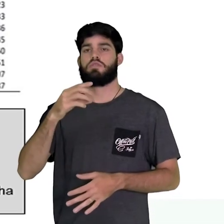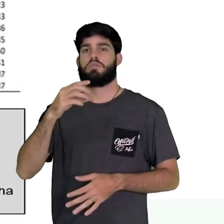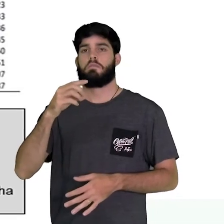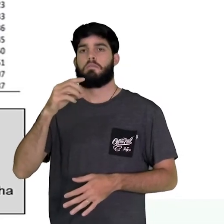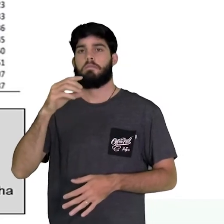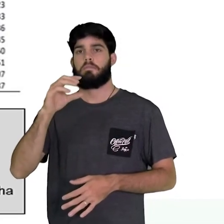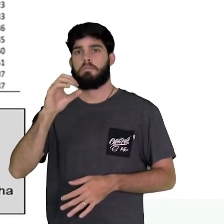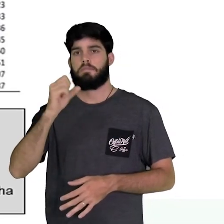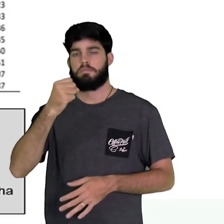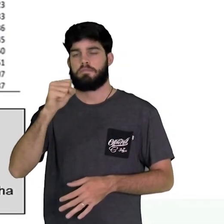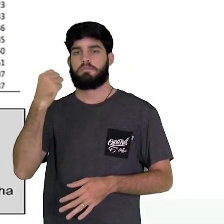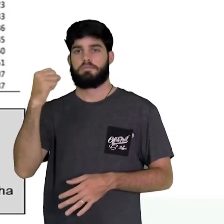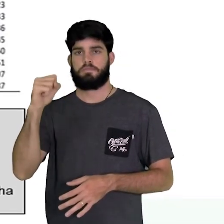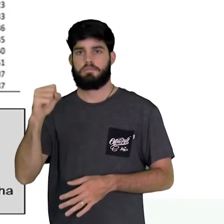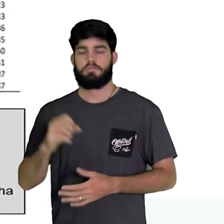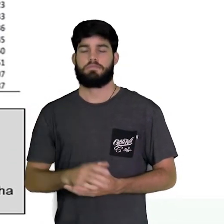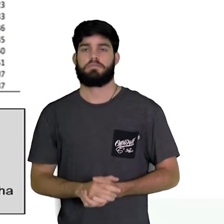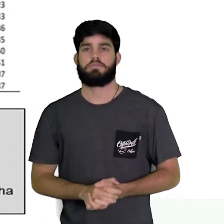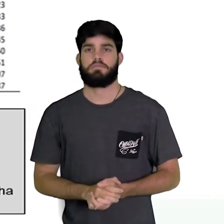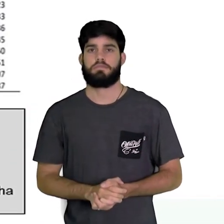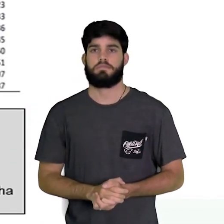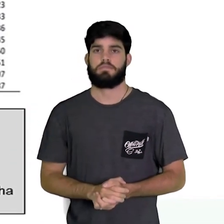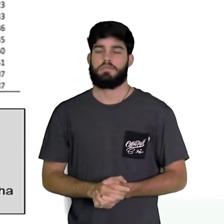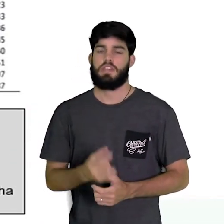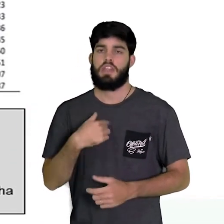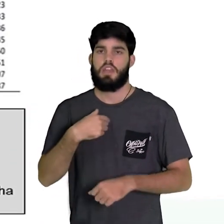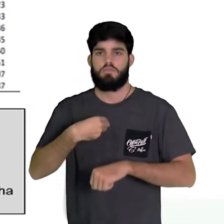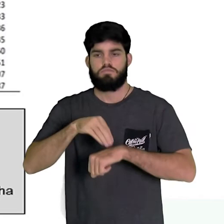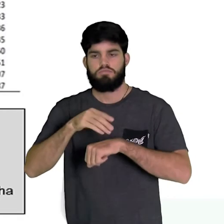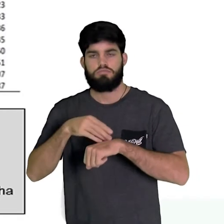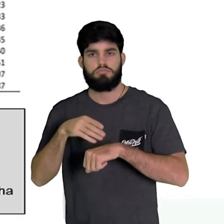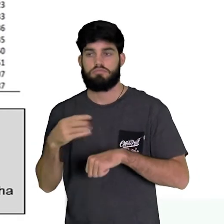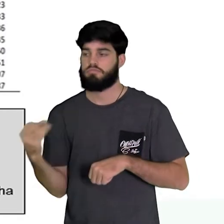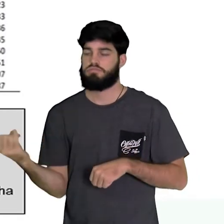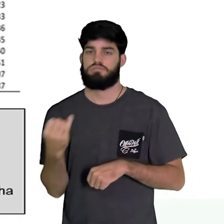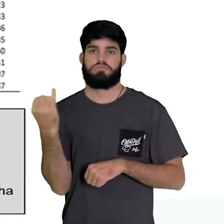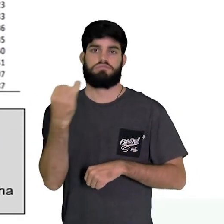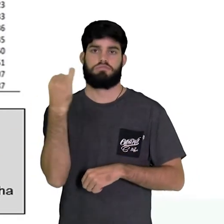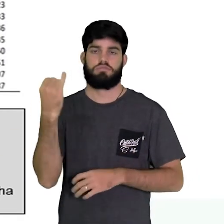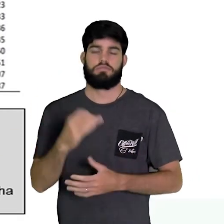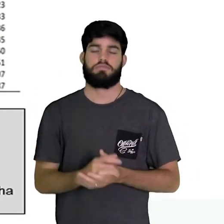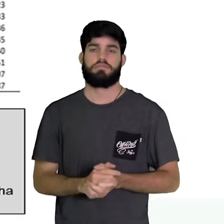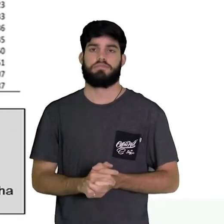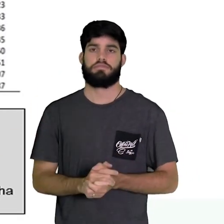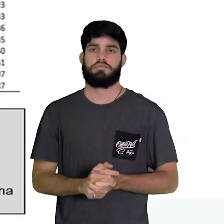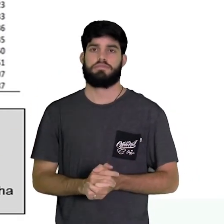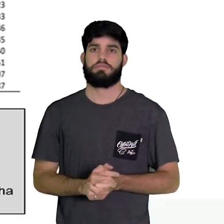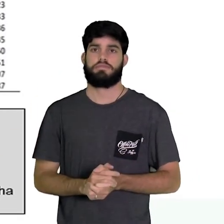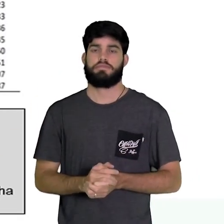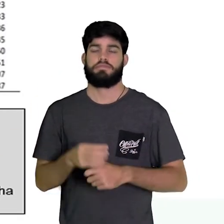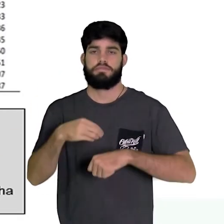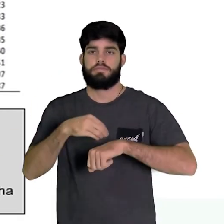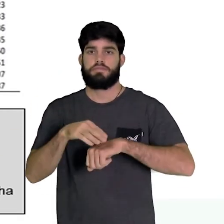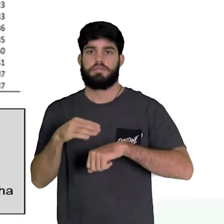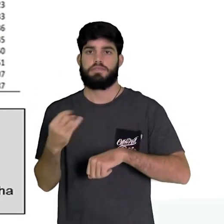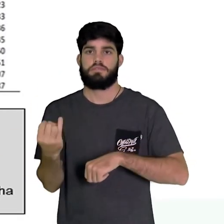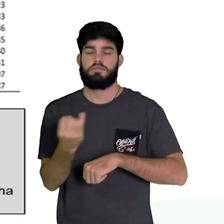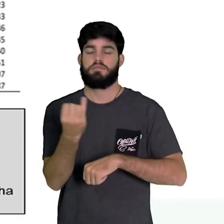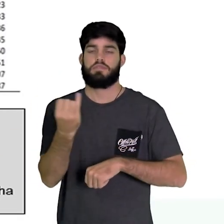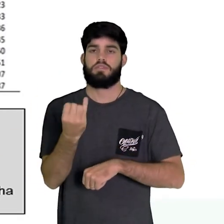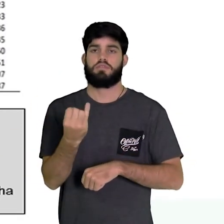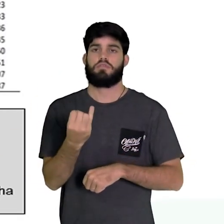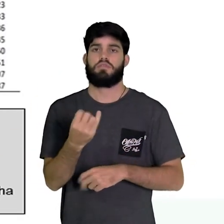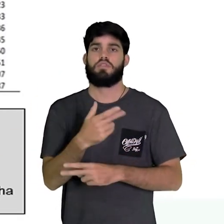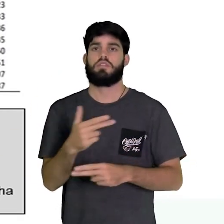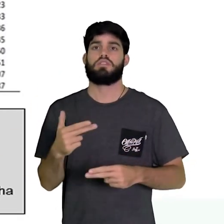Eu vou dar algumas dicas aqui para vocês que são extremamente importantes. Então, essas dicas são importantes por uma razão simples.